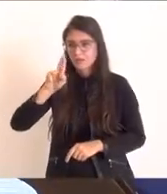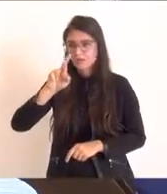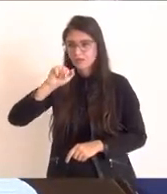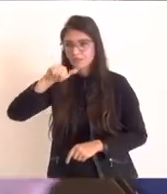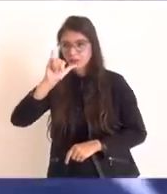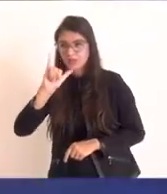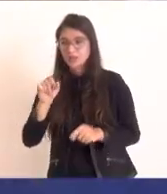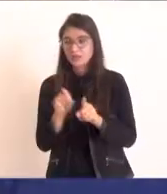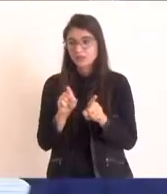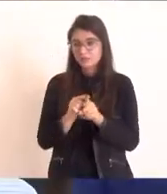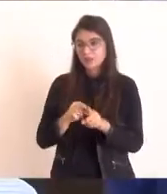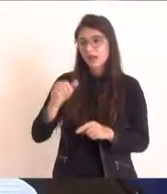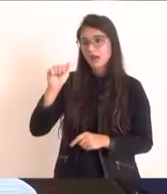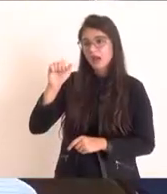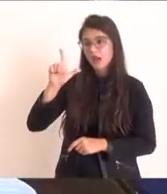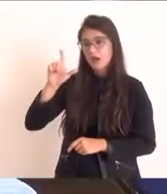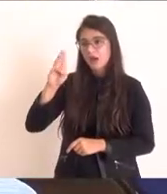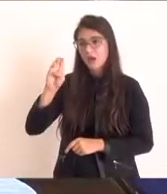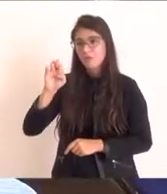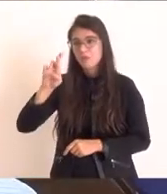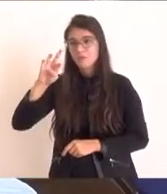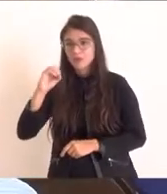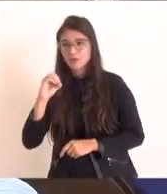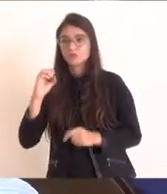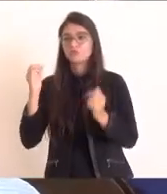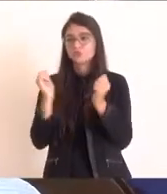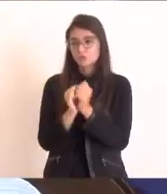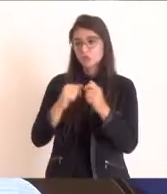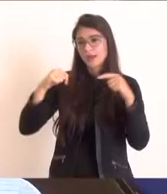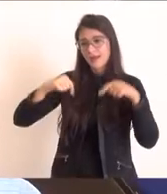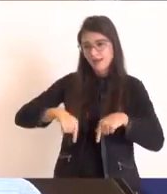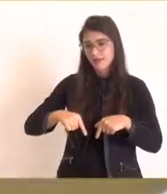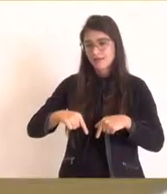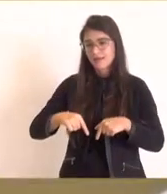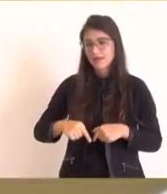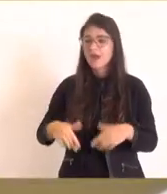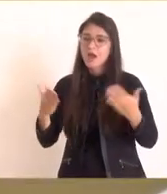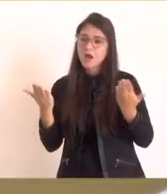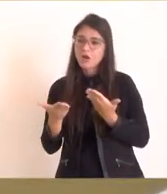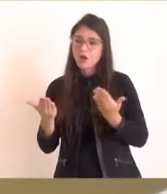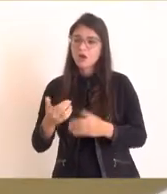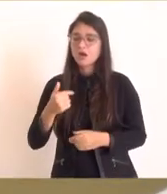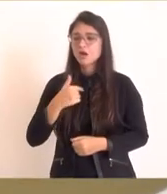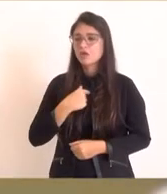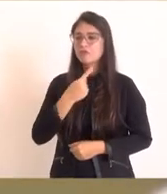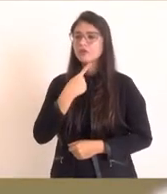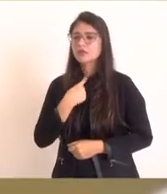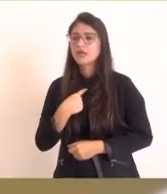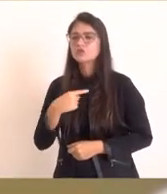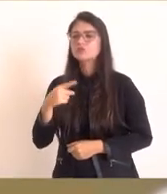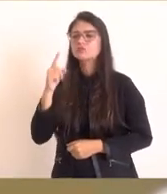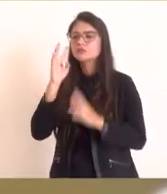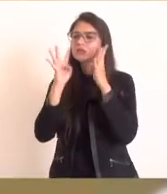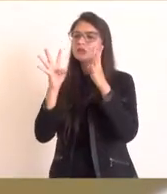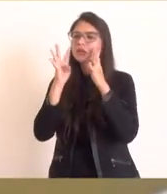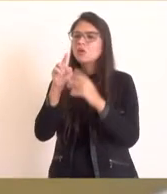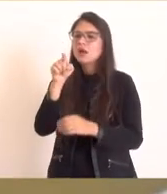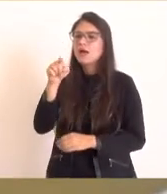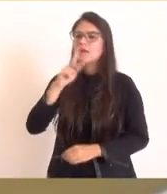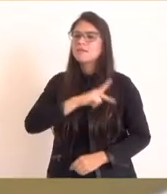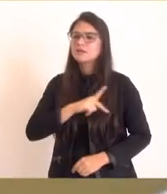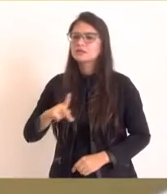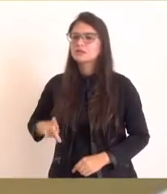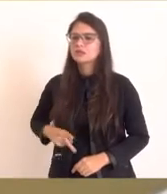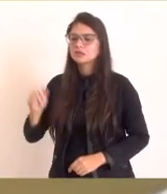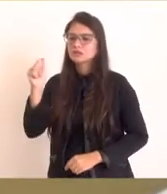Alberto Brizola, que está presente conosco aqui. Então, queria ouvir agora o presidente da Associação Comercial Industrial de